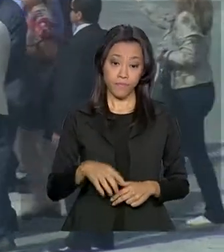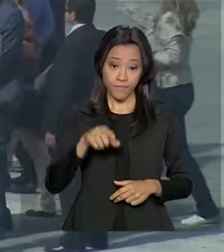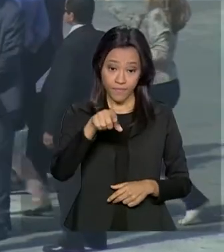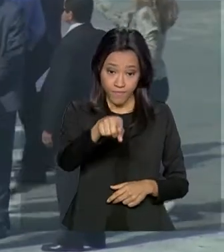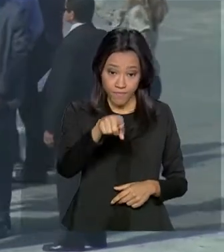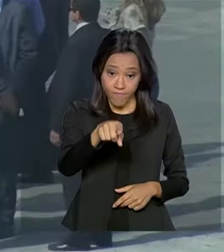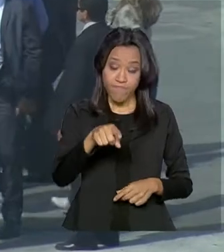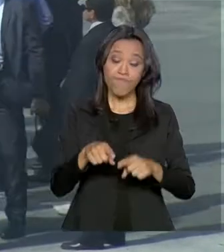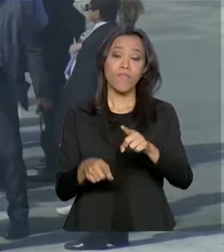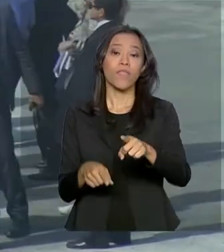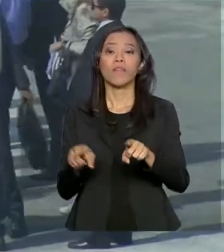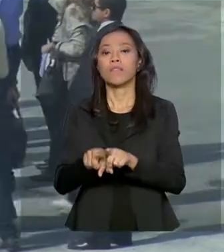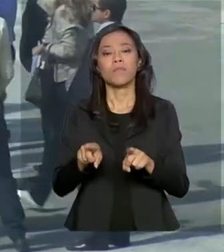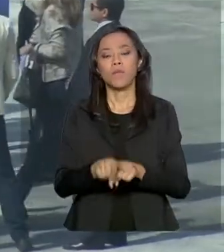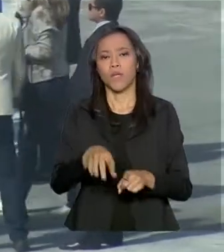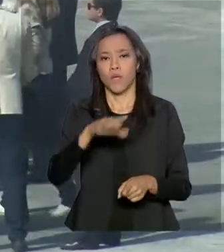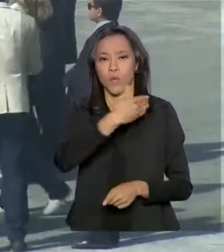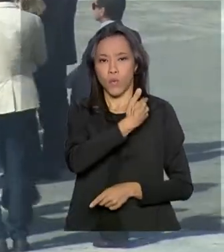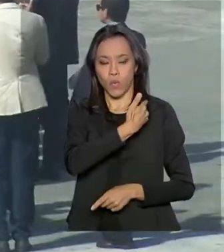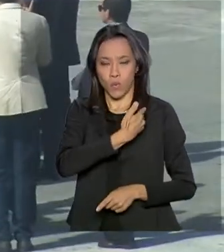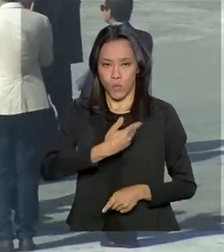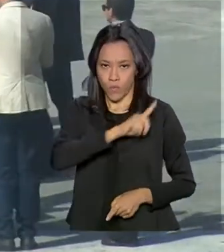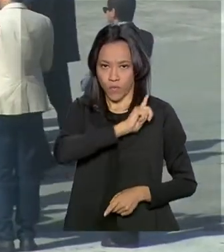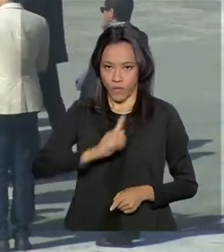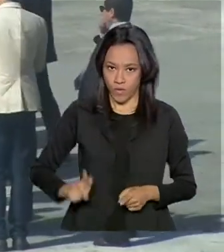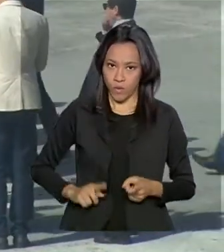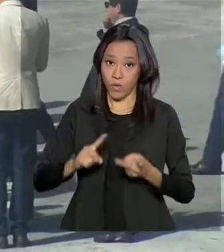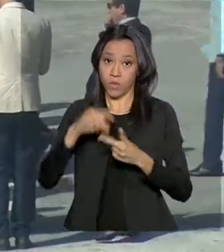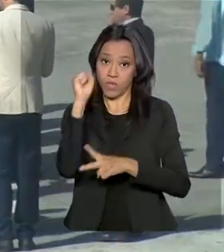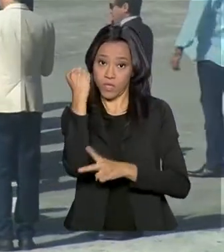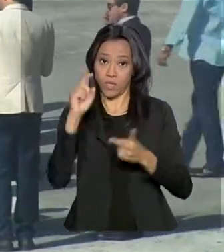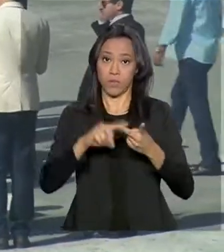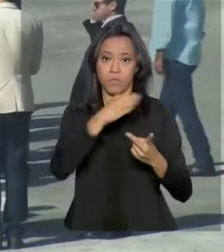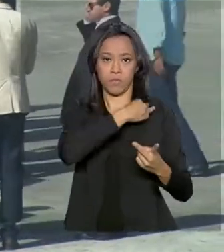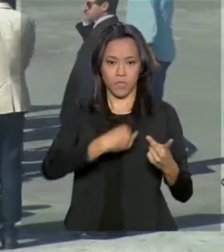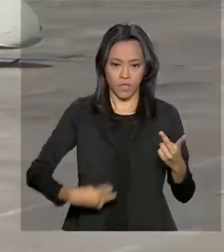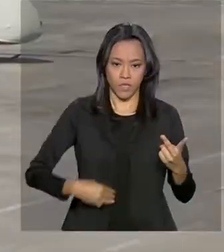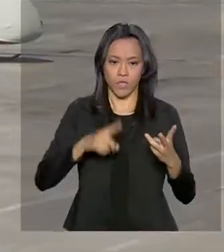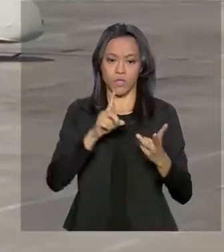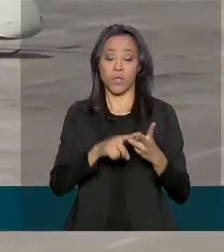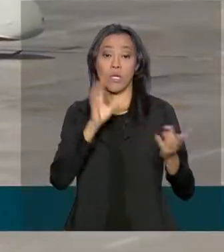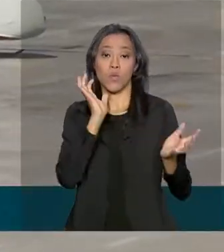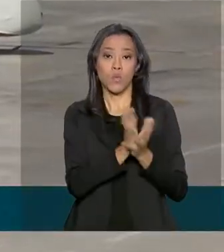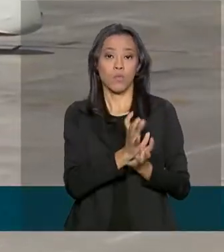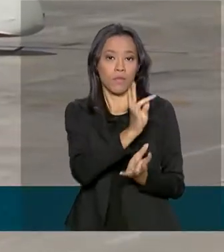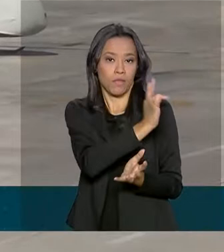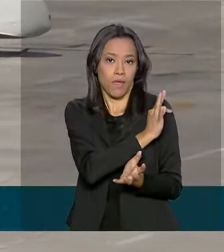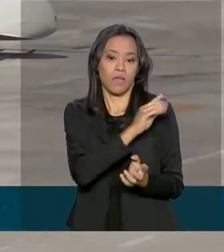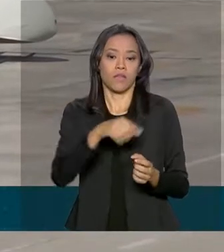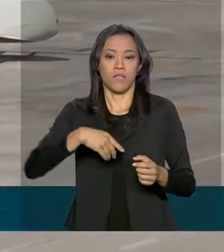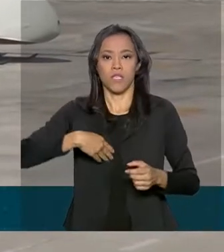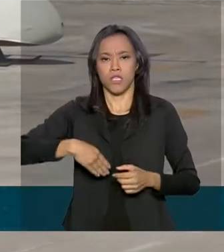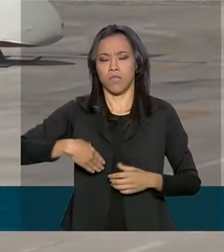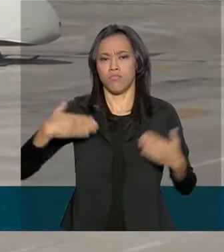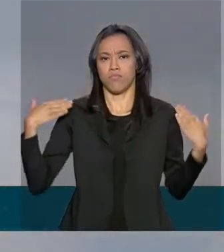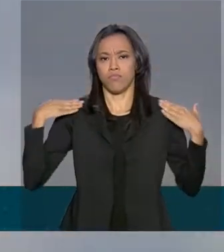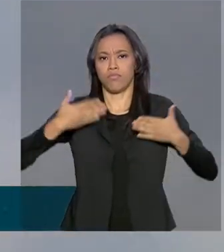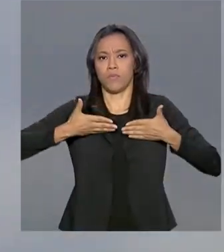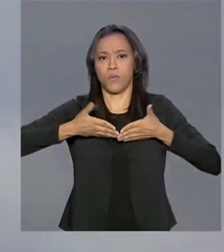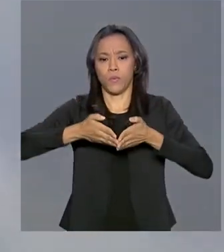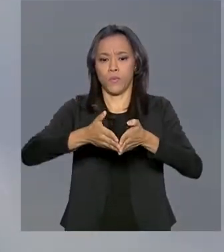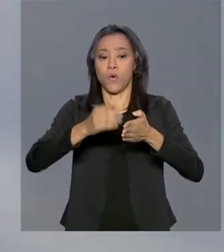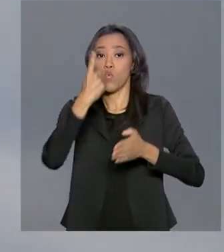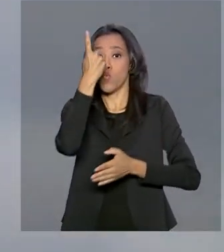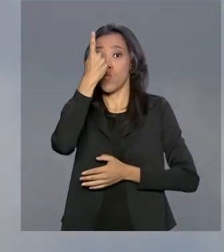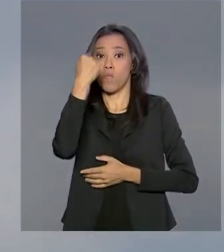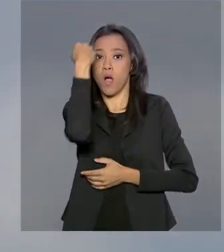Salles, o governador de Sergipe, Belivaldo Chagas, técnicos do Ibama, ICMBio e da Marinha do Brasil, sobrevoaram cerca de uma